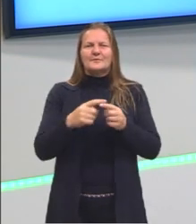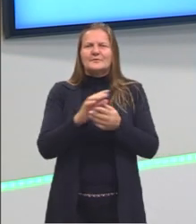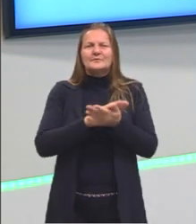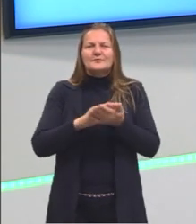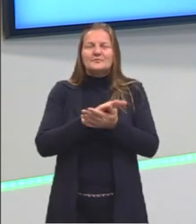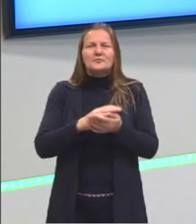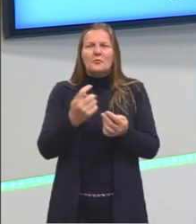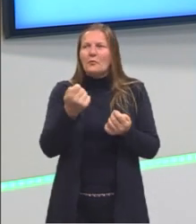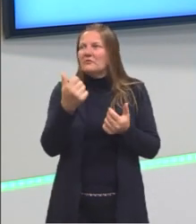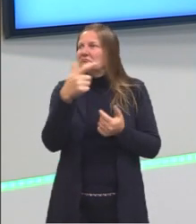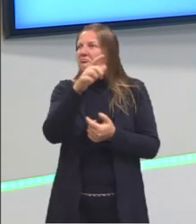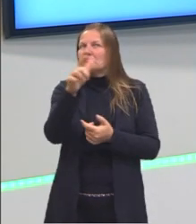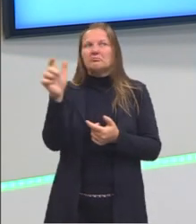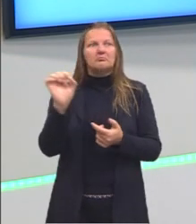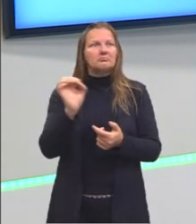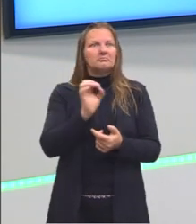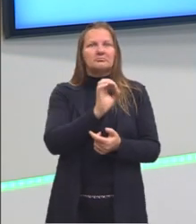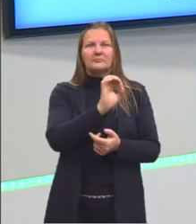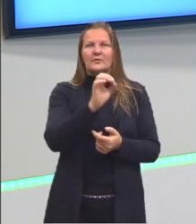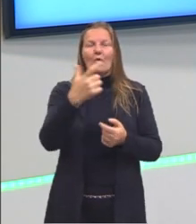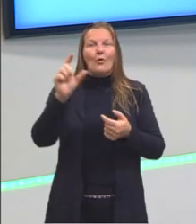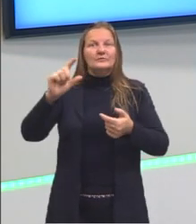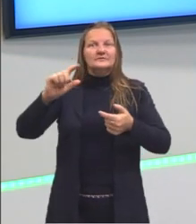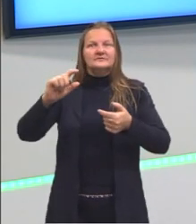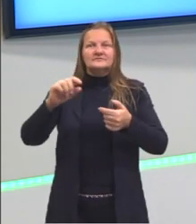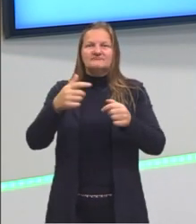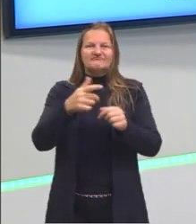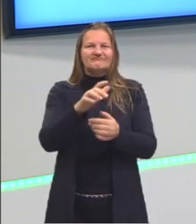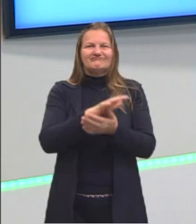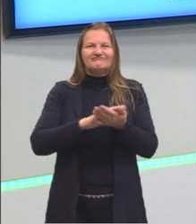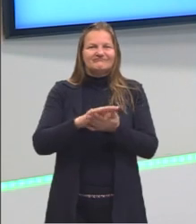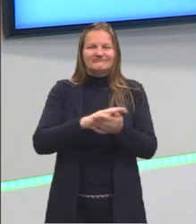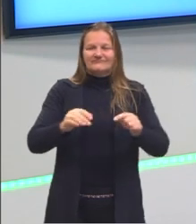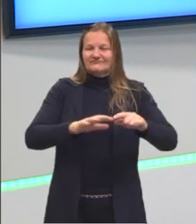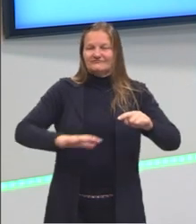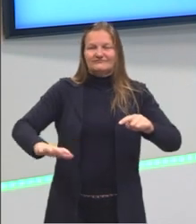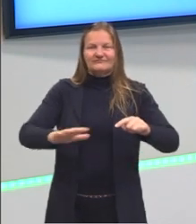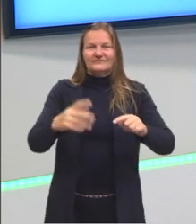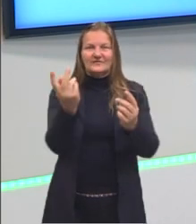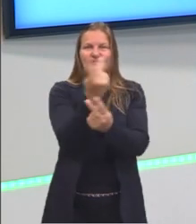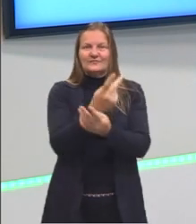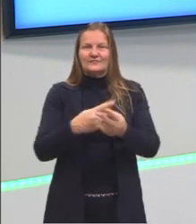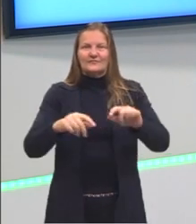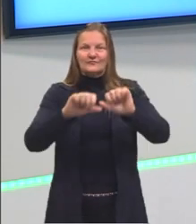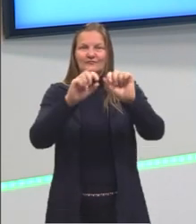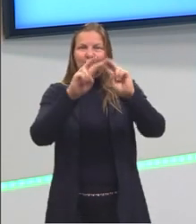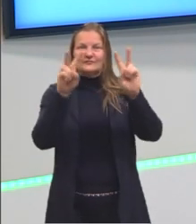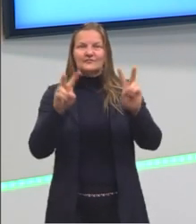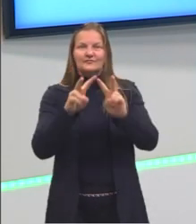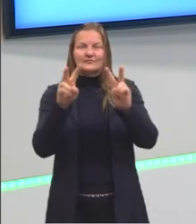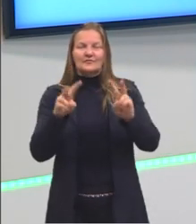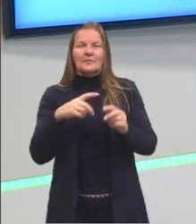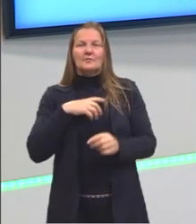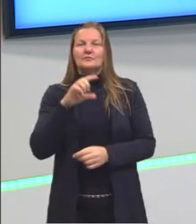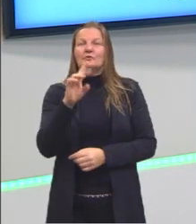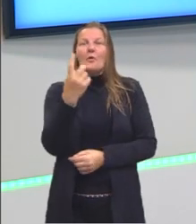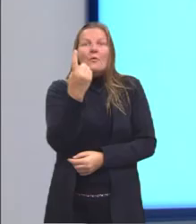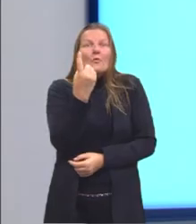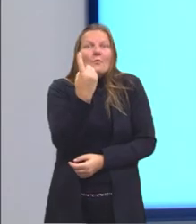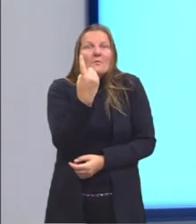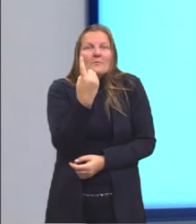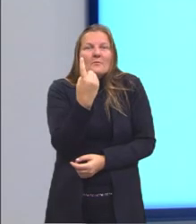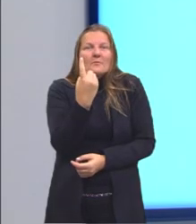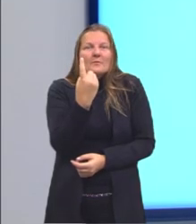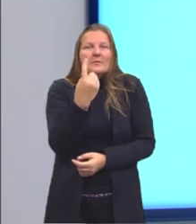comuns de serem encontradas em outras formas planas, como o fato de ser a única figura plana que ela